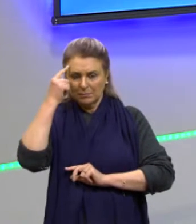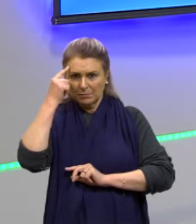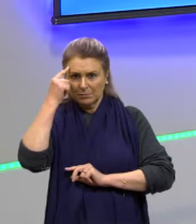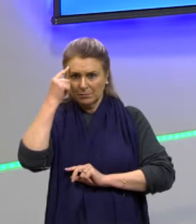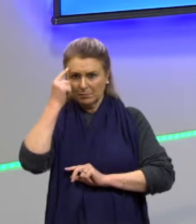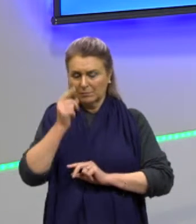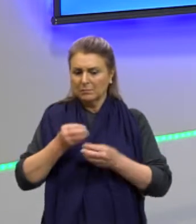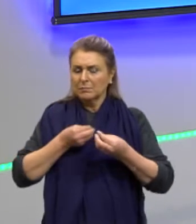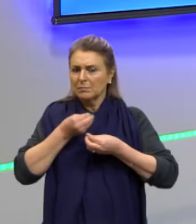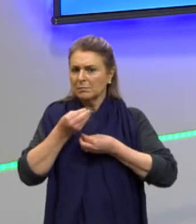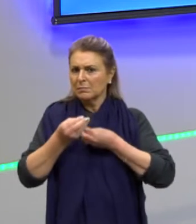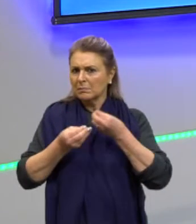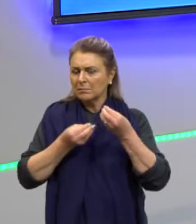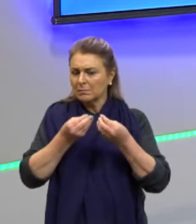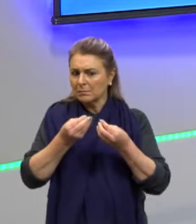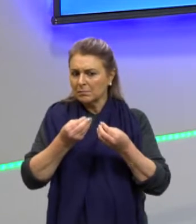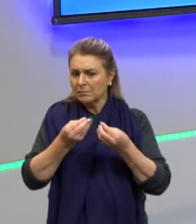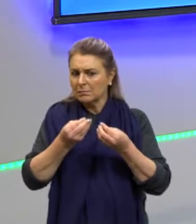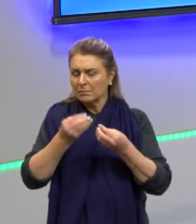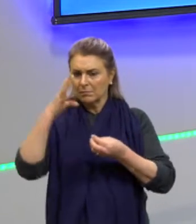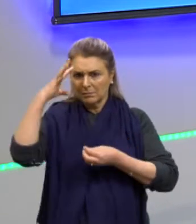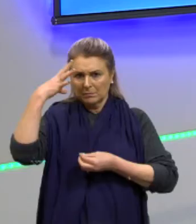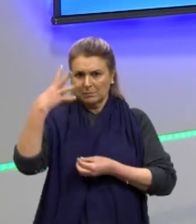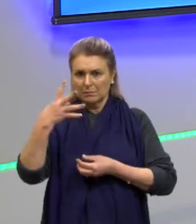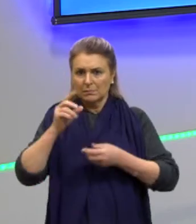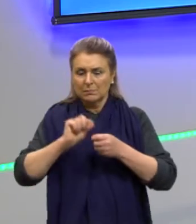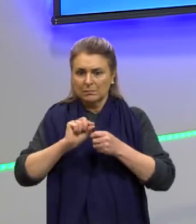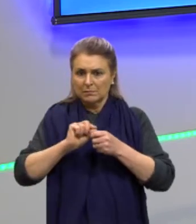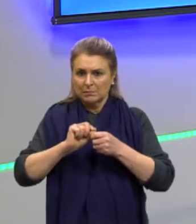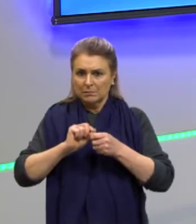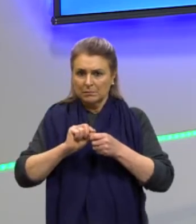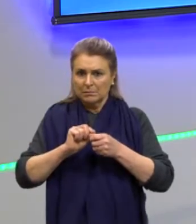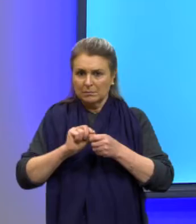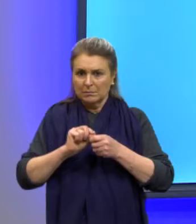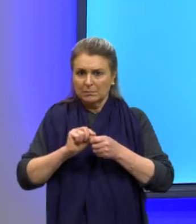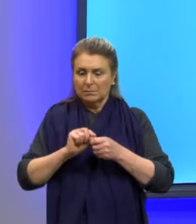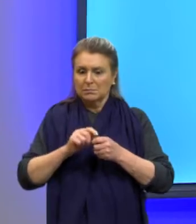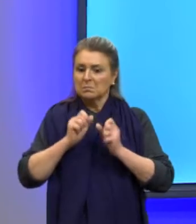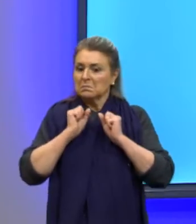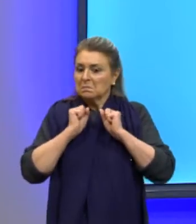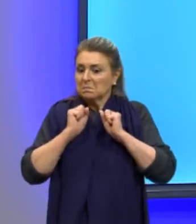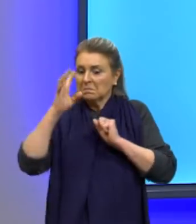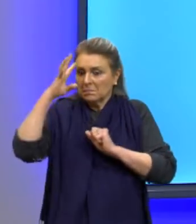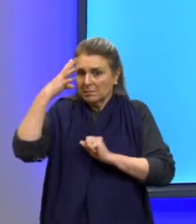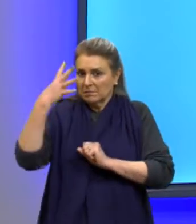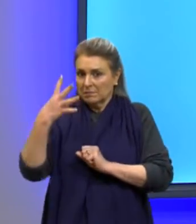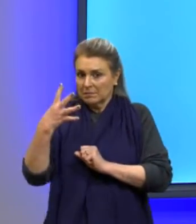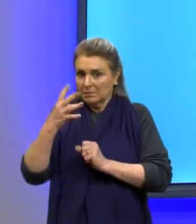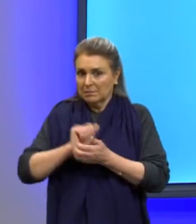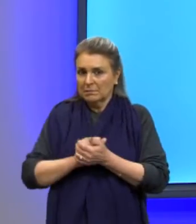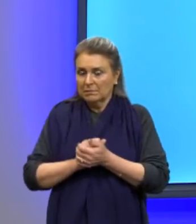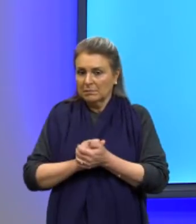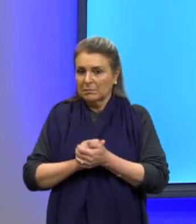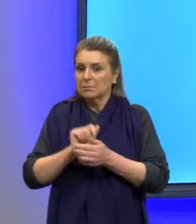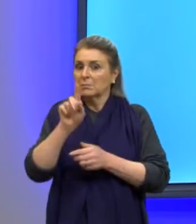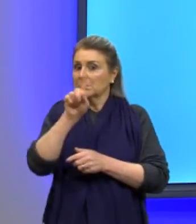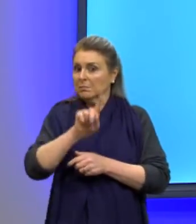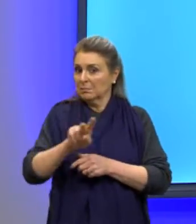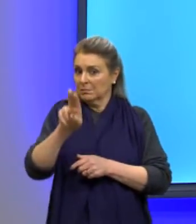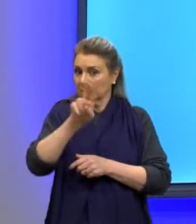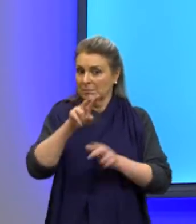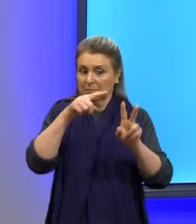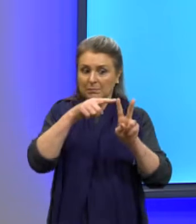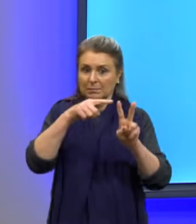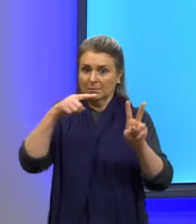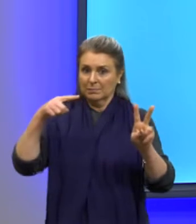de que maneira que eu resolvo? Então vamos lá, eu posso resolvê-la pela fórmula de Bhaskara.